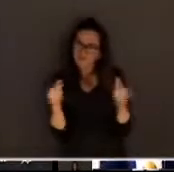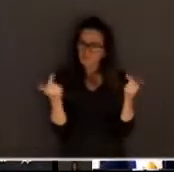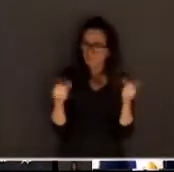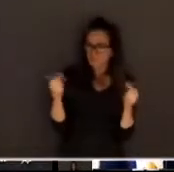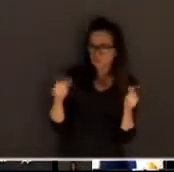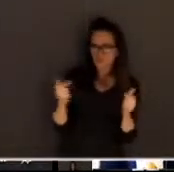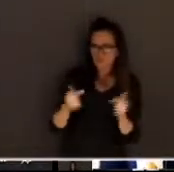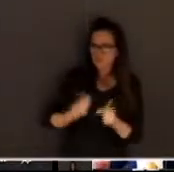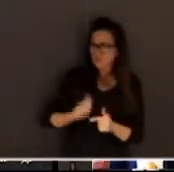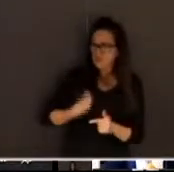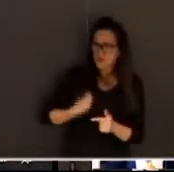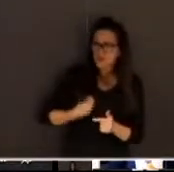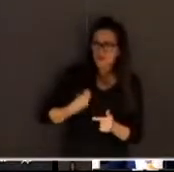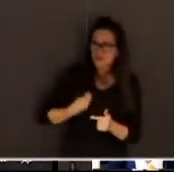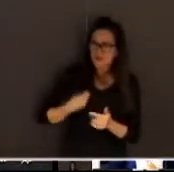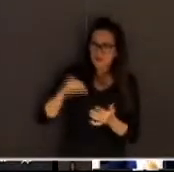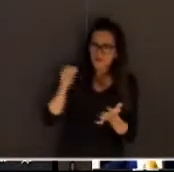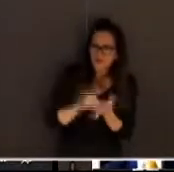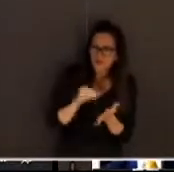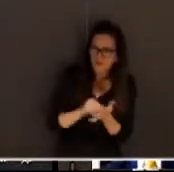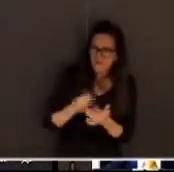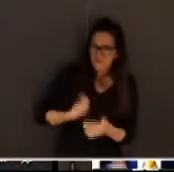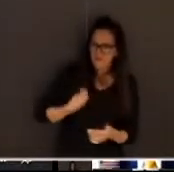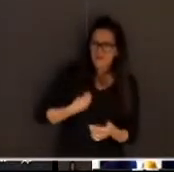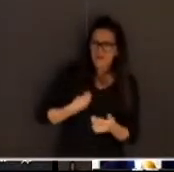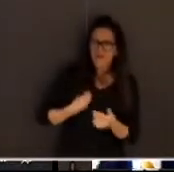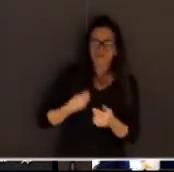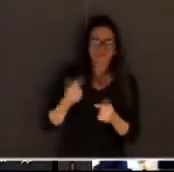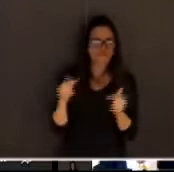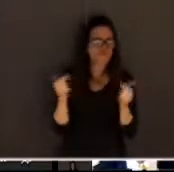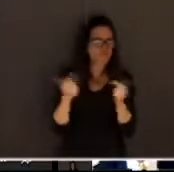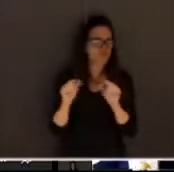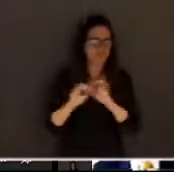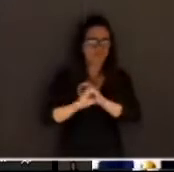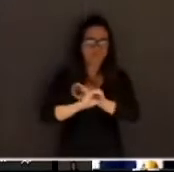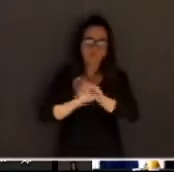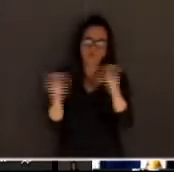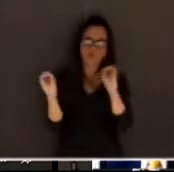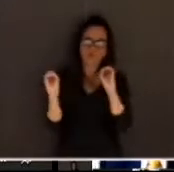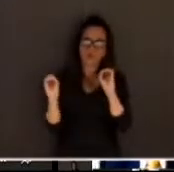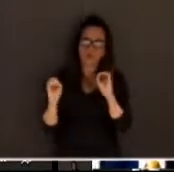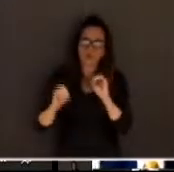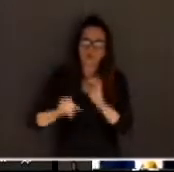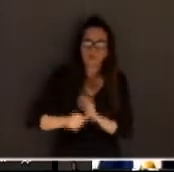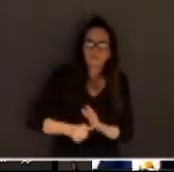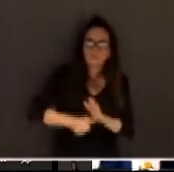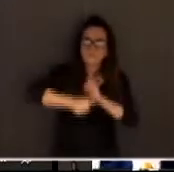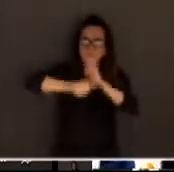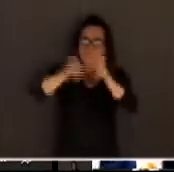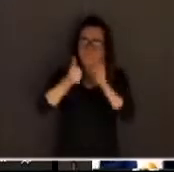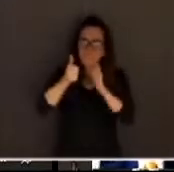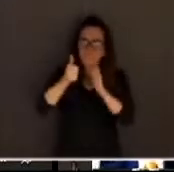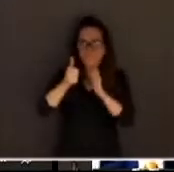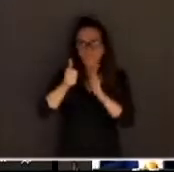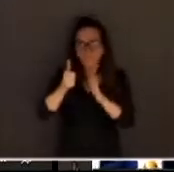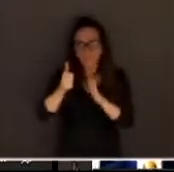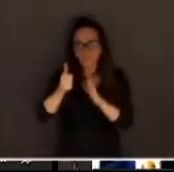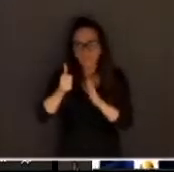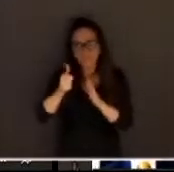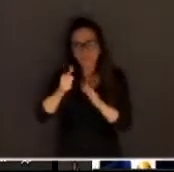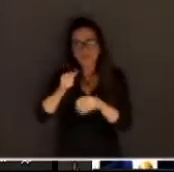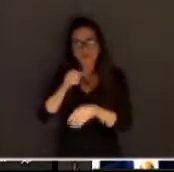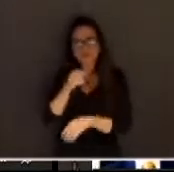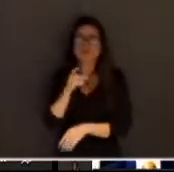vida não existe nada por isso que a primeira função de um estado democrático de direito é a